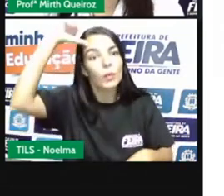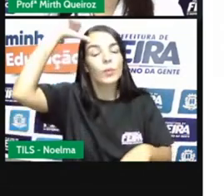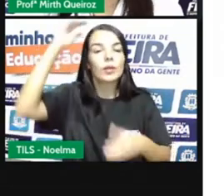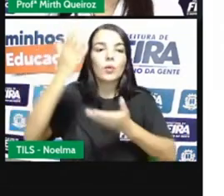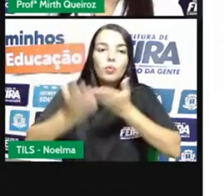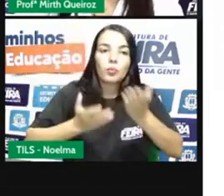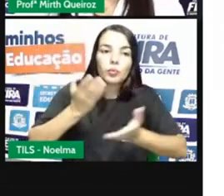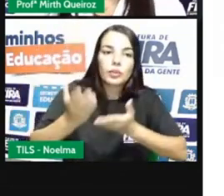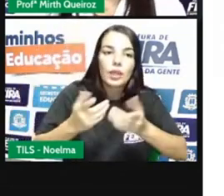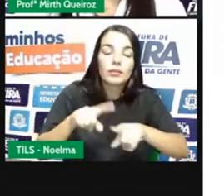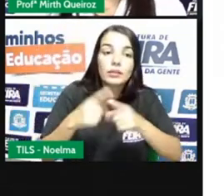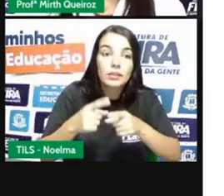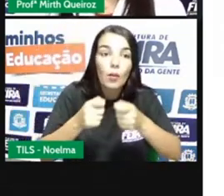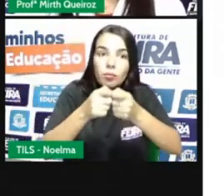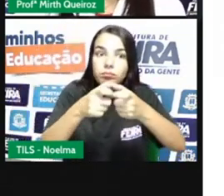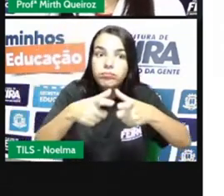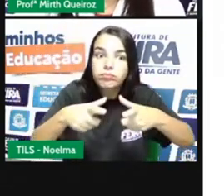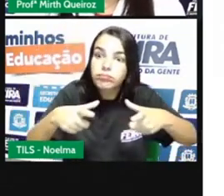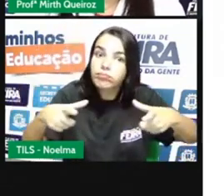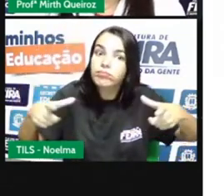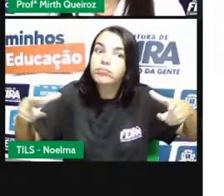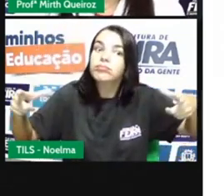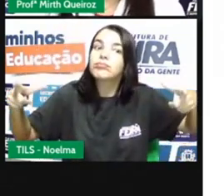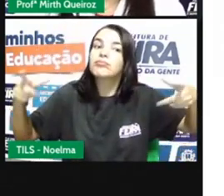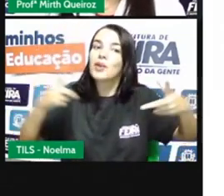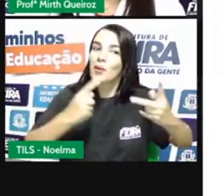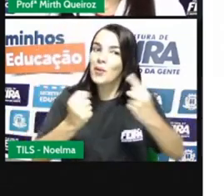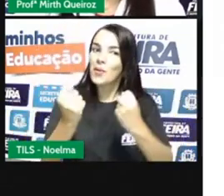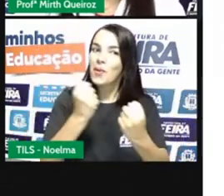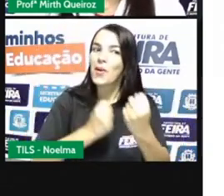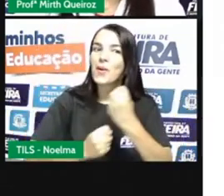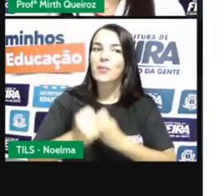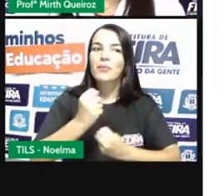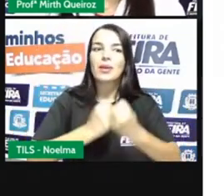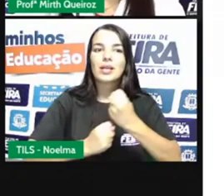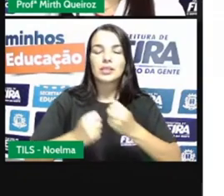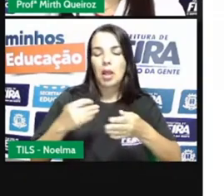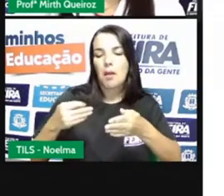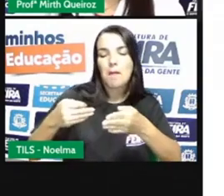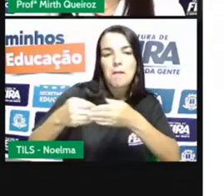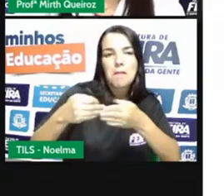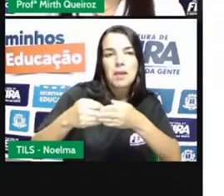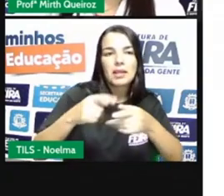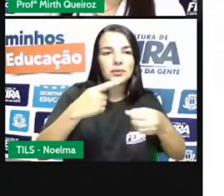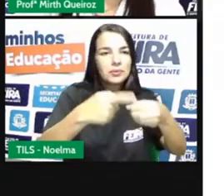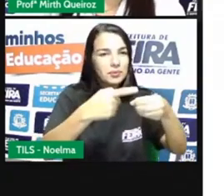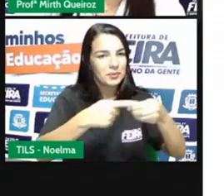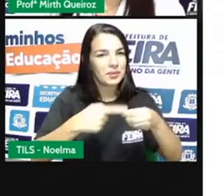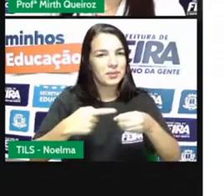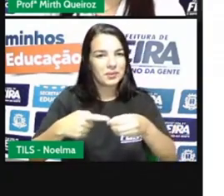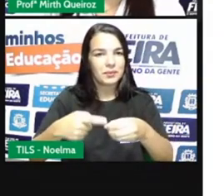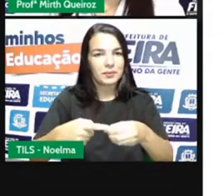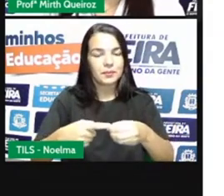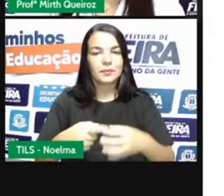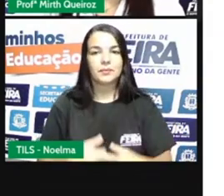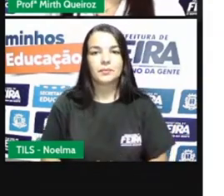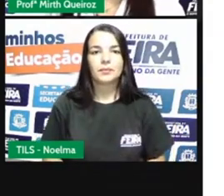aí, foi aumentando o comércio aí, próximo a essa região mineradora.